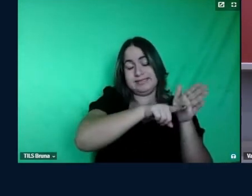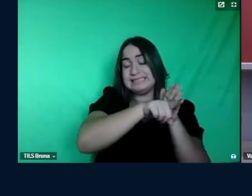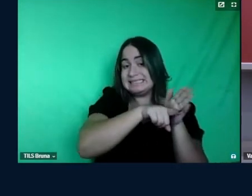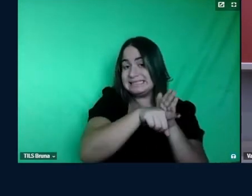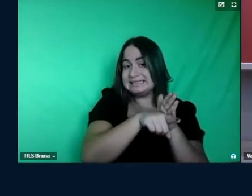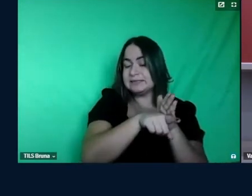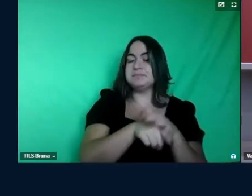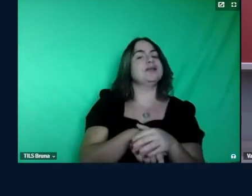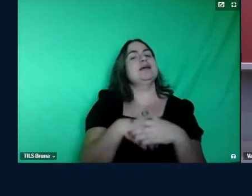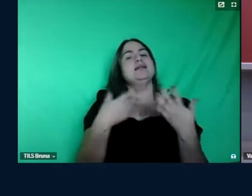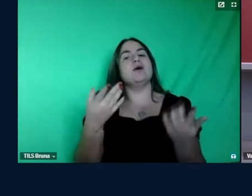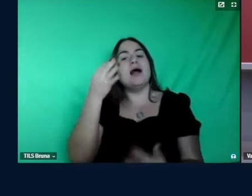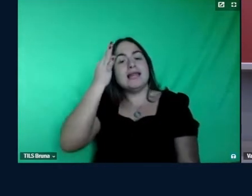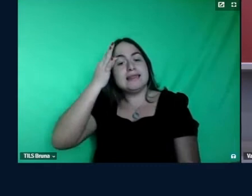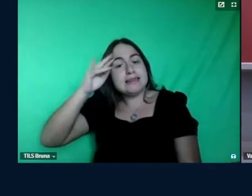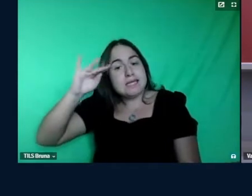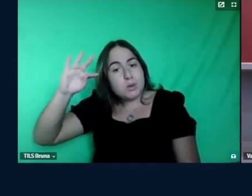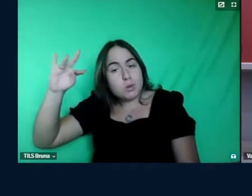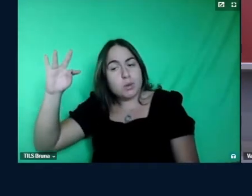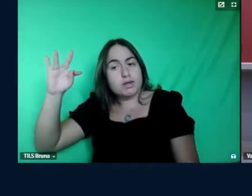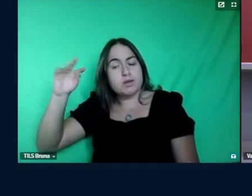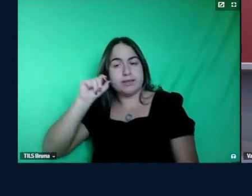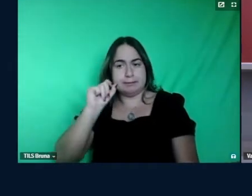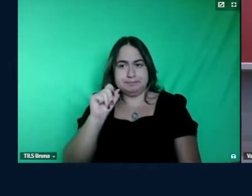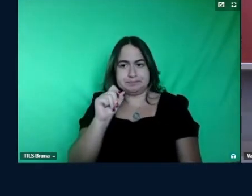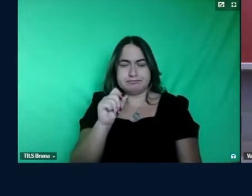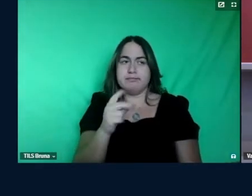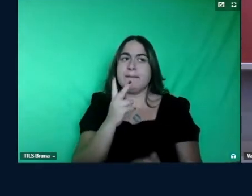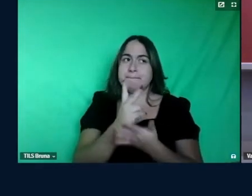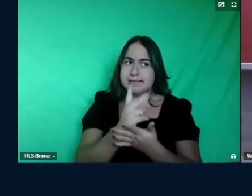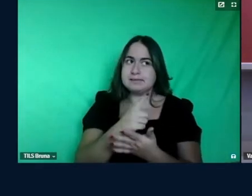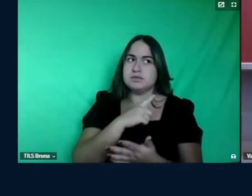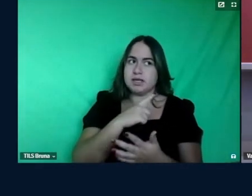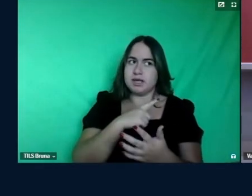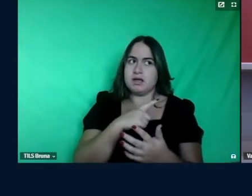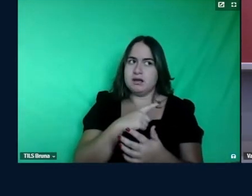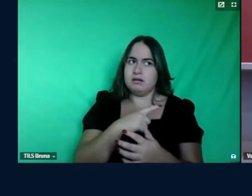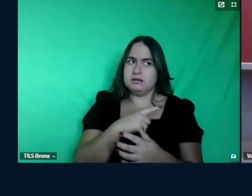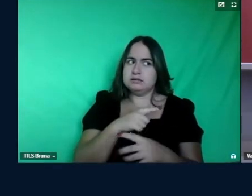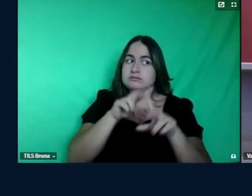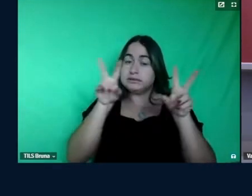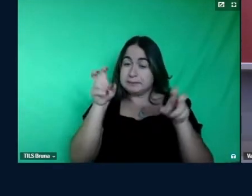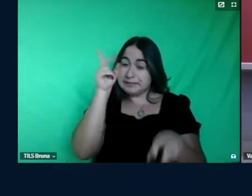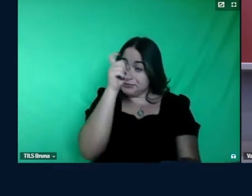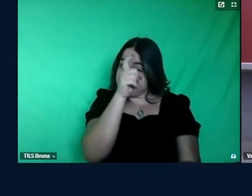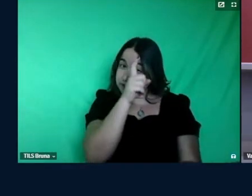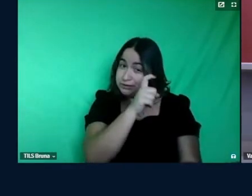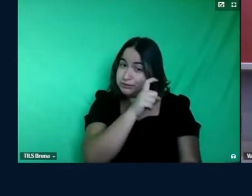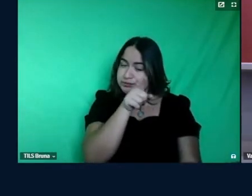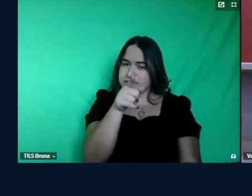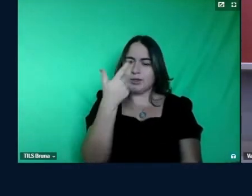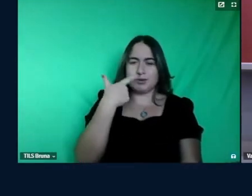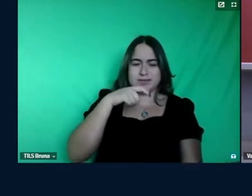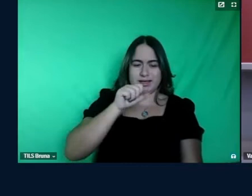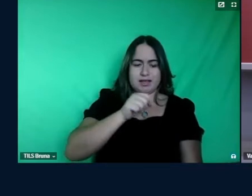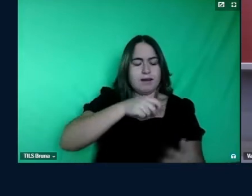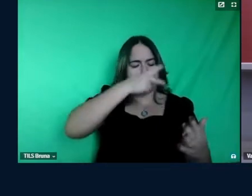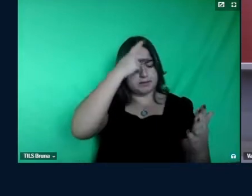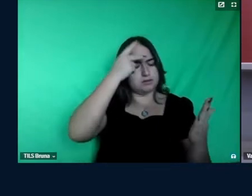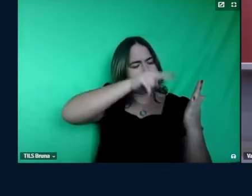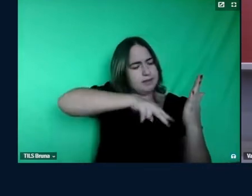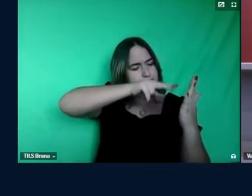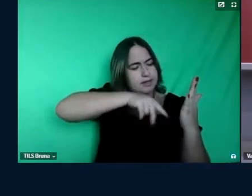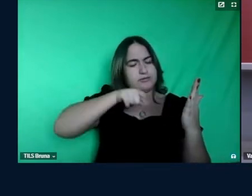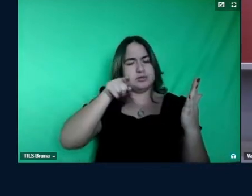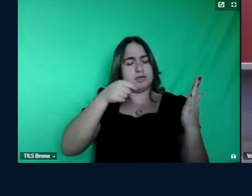na teoria apesar da complexidade do assunto você sabe conduzir o leitor de maneira aprofundada e compreensível